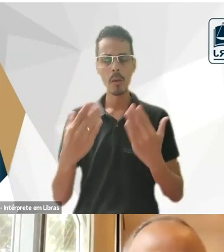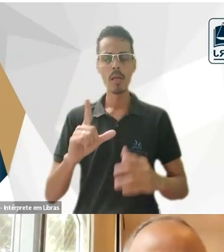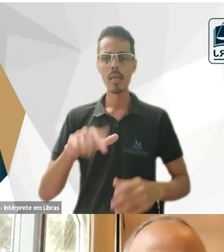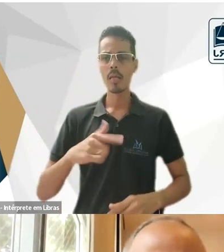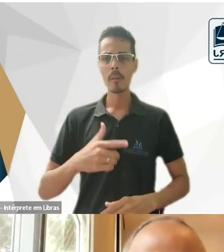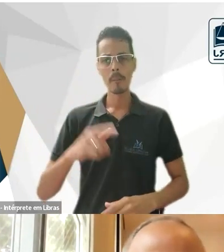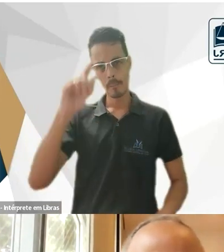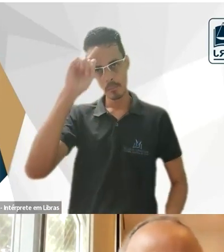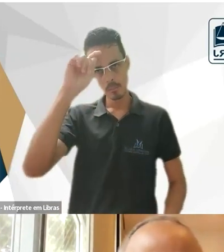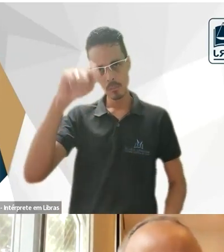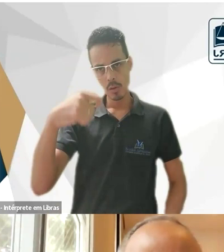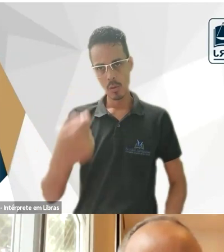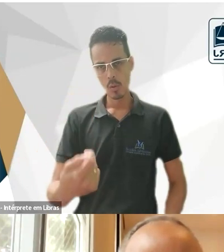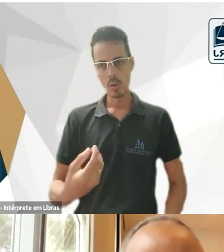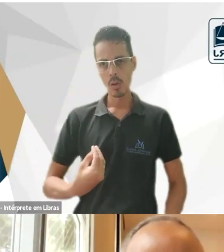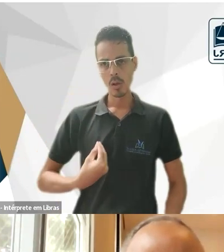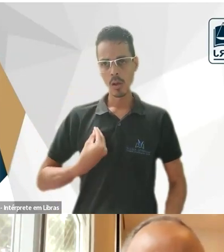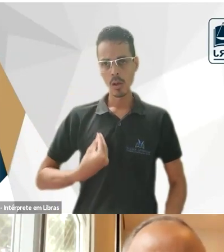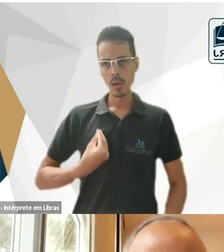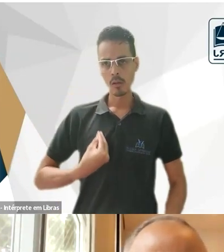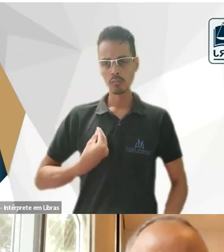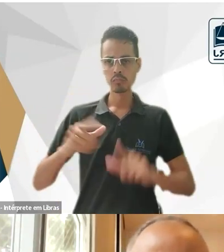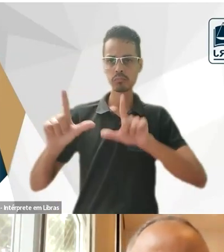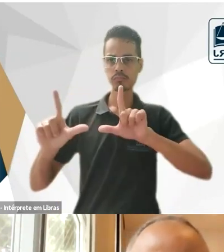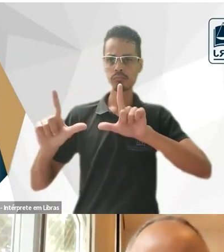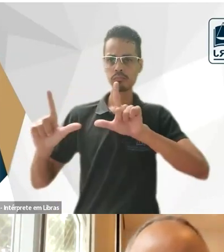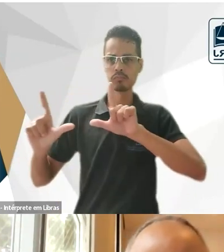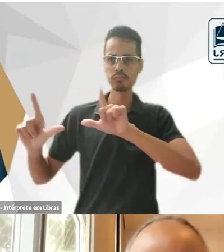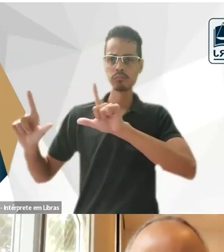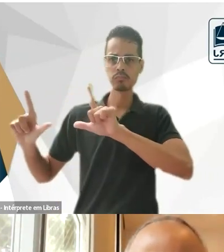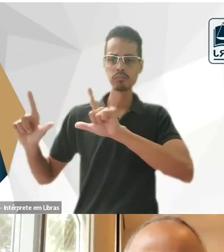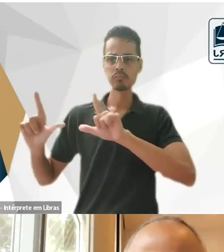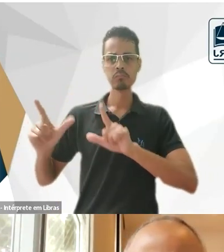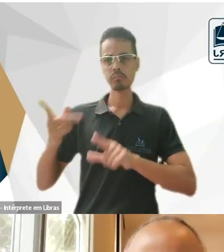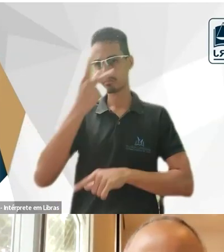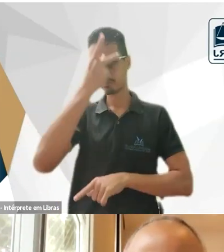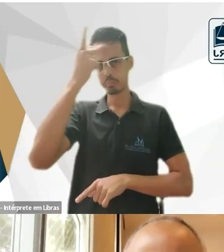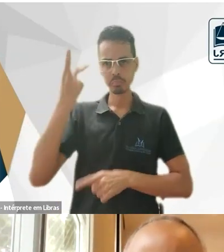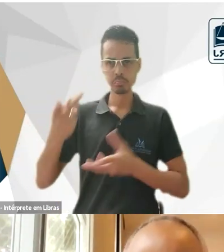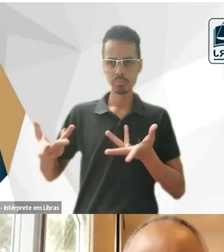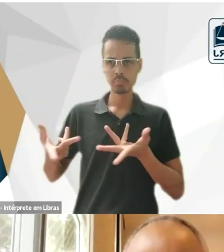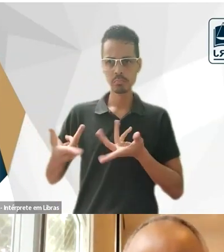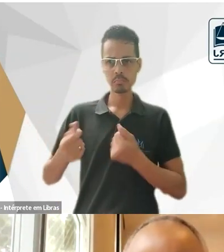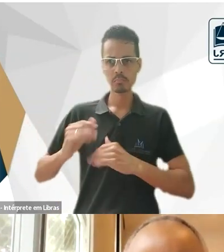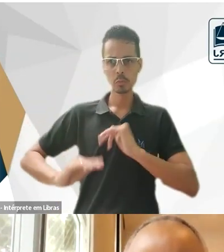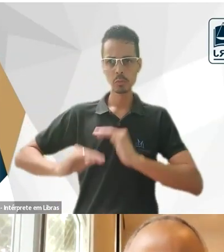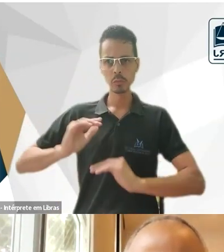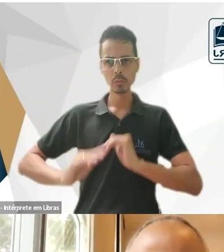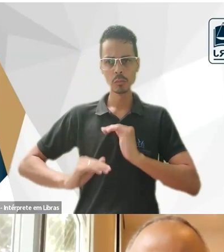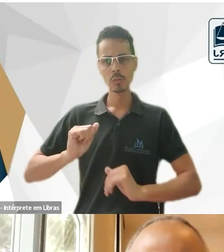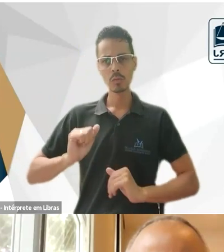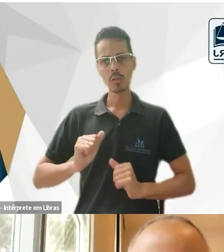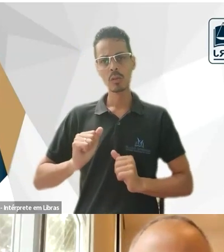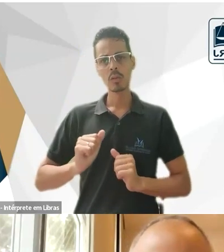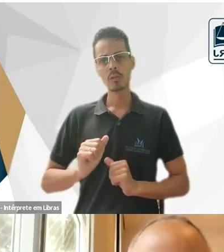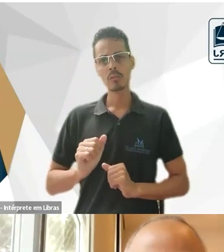ter aqui a presença de dois especialistas, doutor Ricardo, é professor, professor na Suíça, doutor